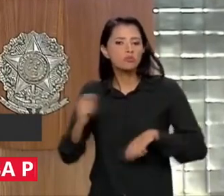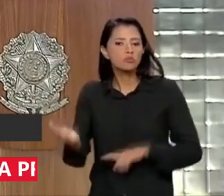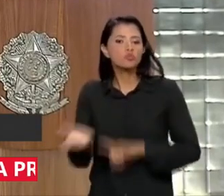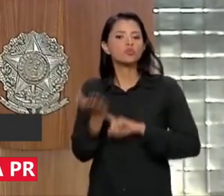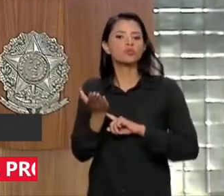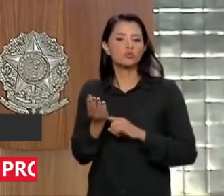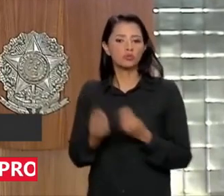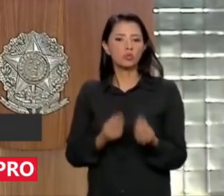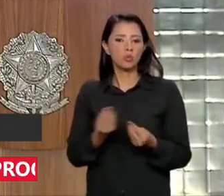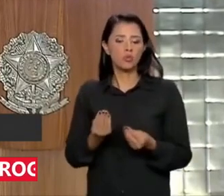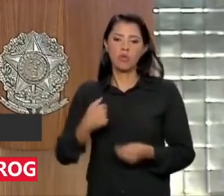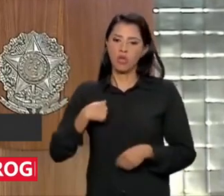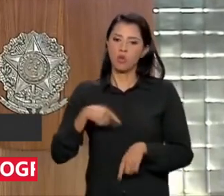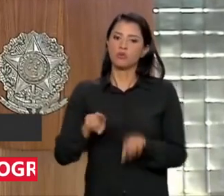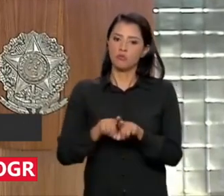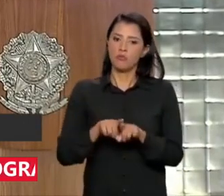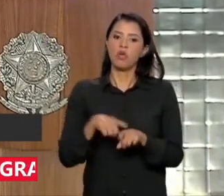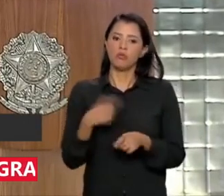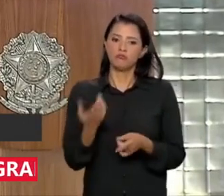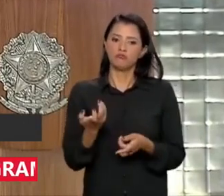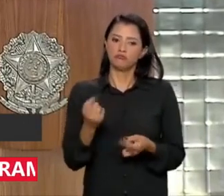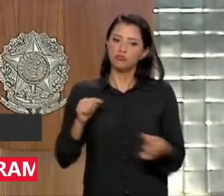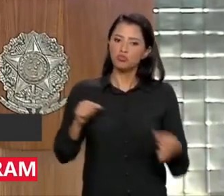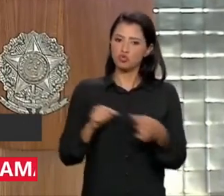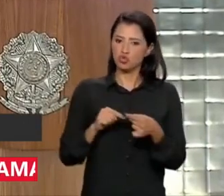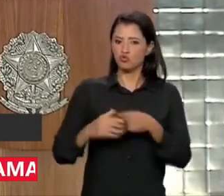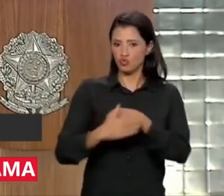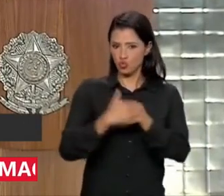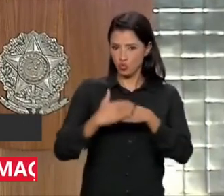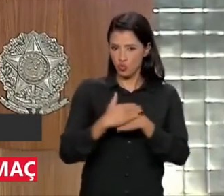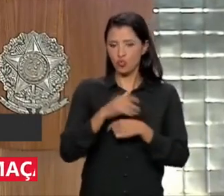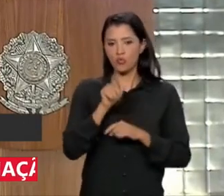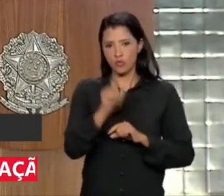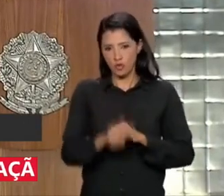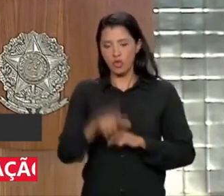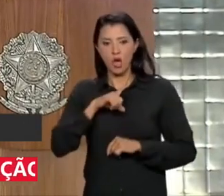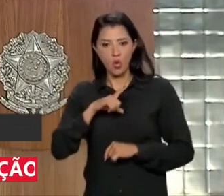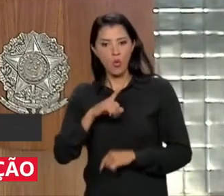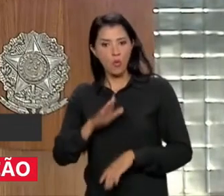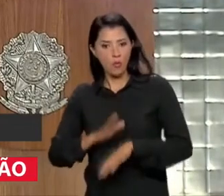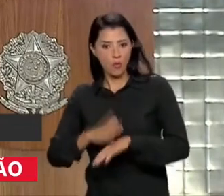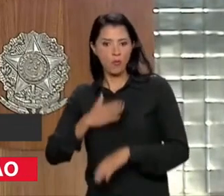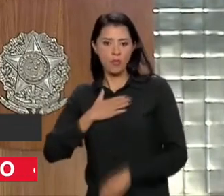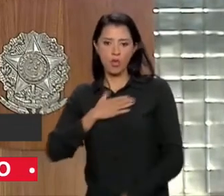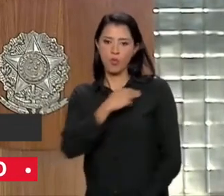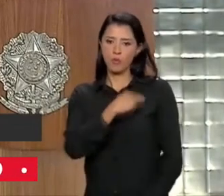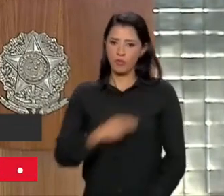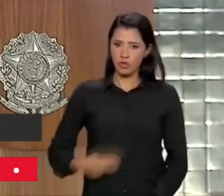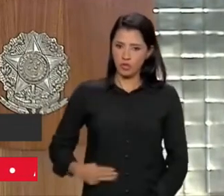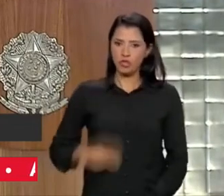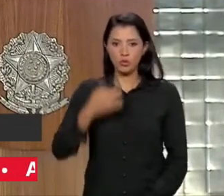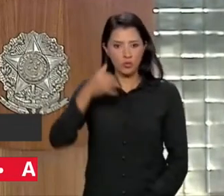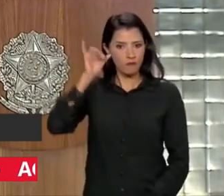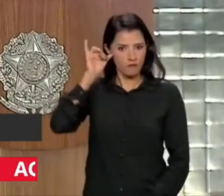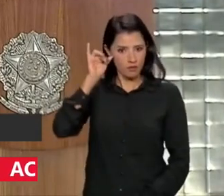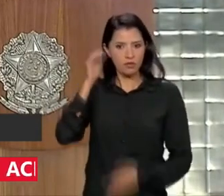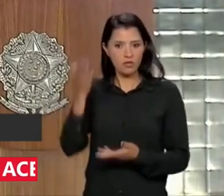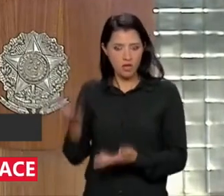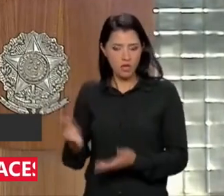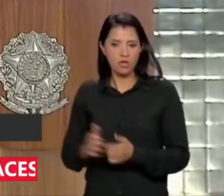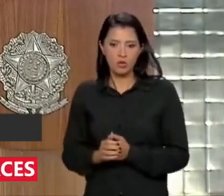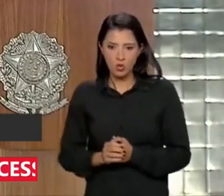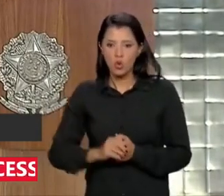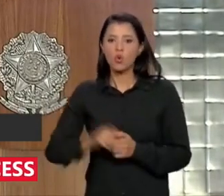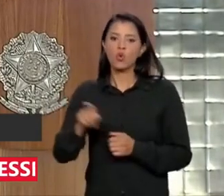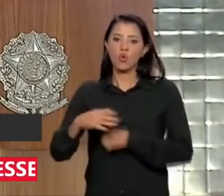Eu pretendo conversar através do meu ministro da Fazenda com o